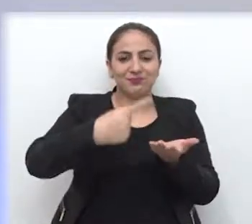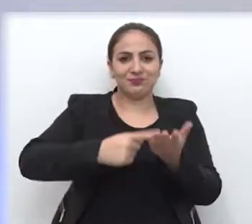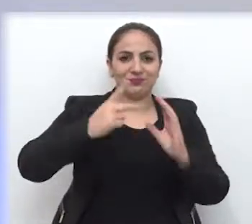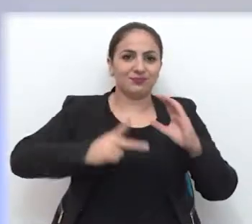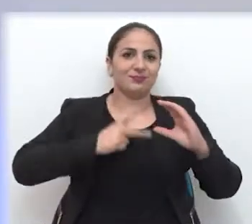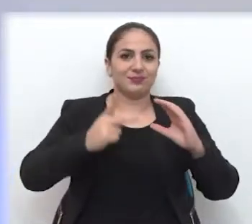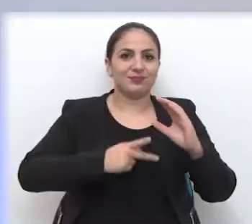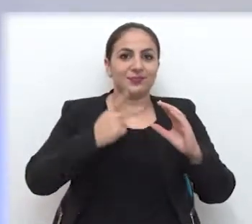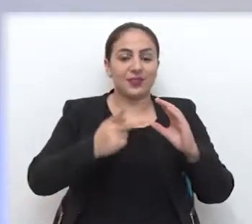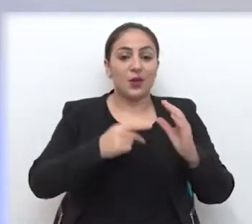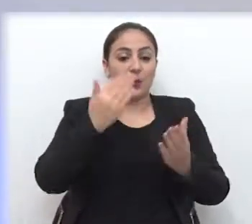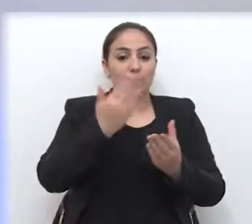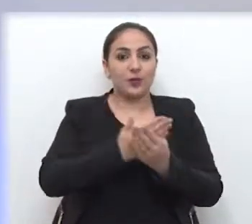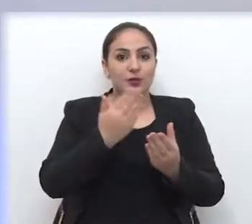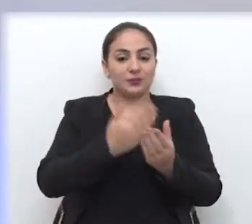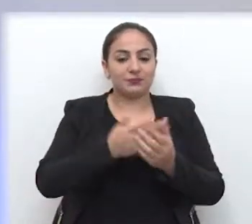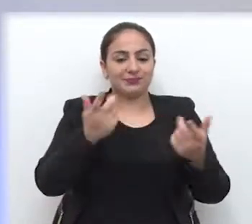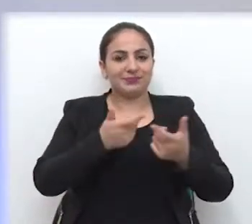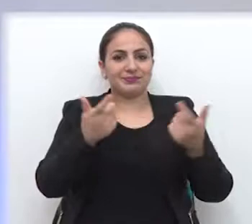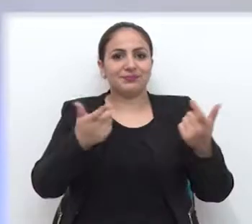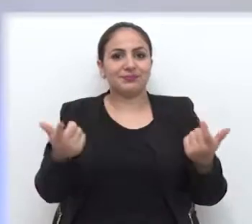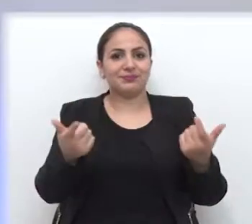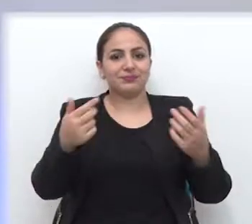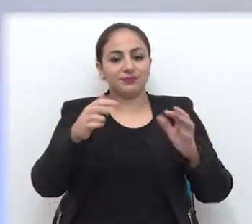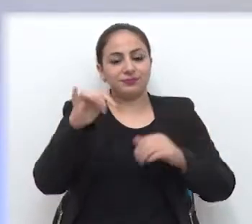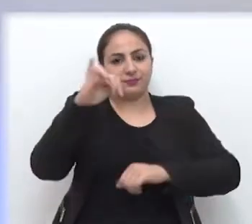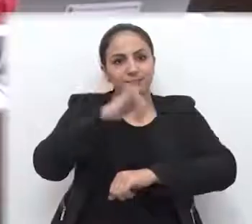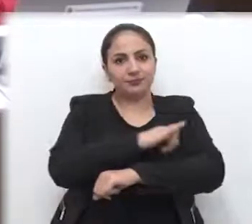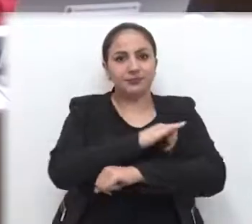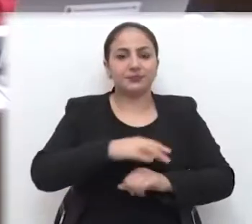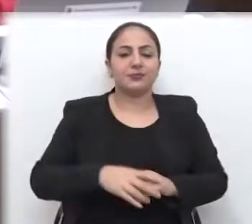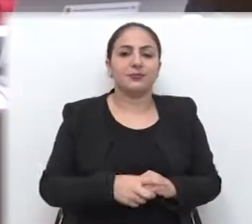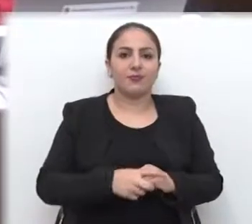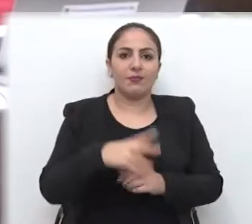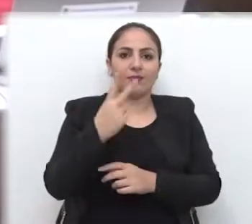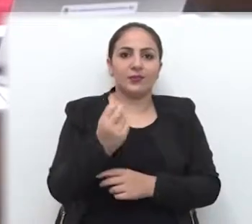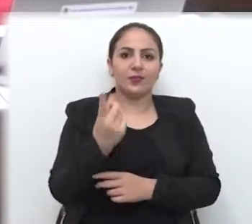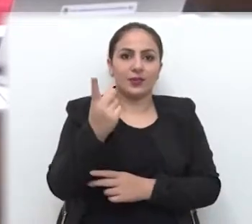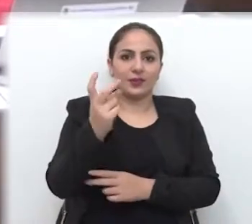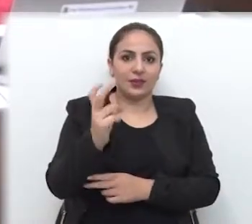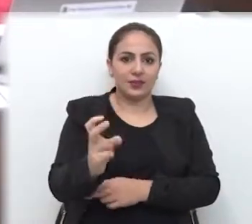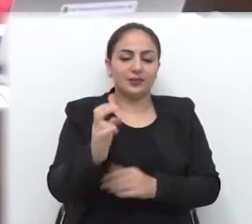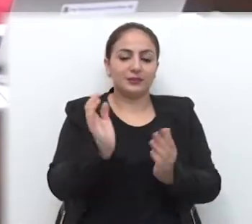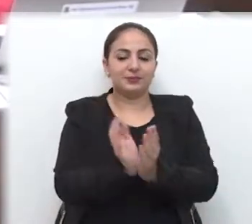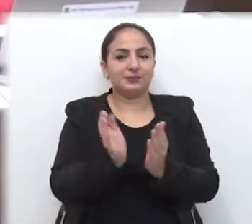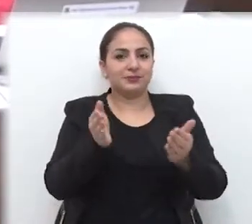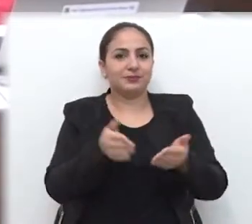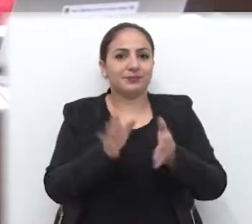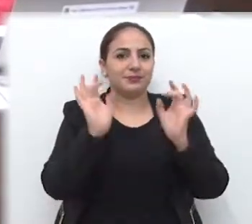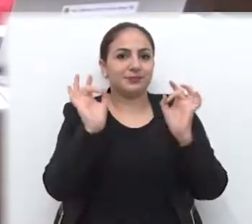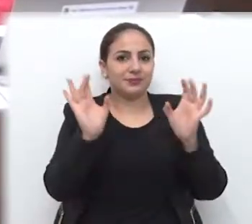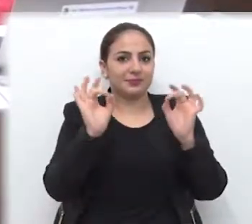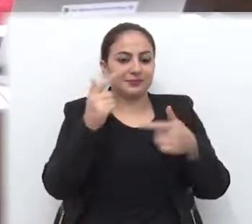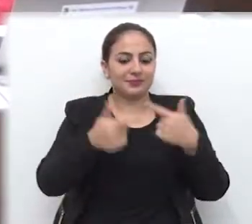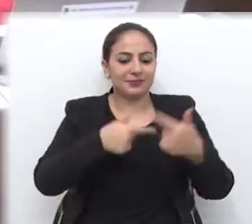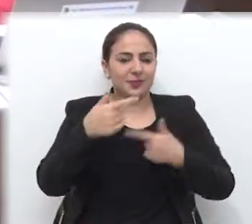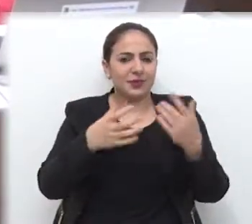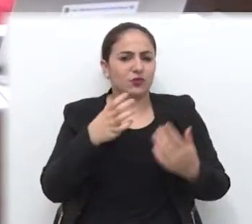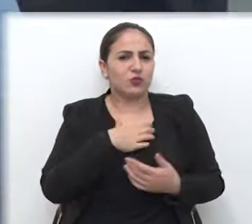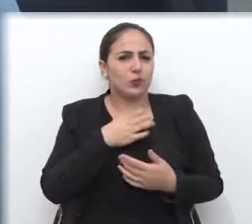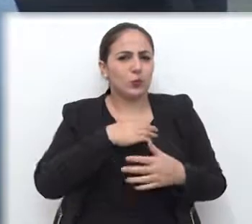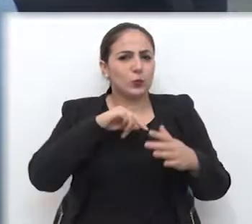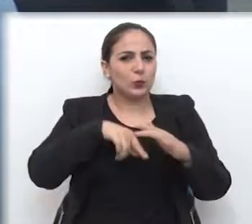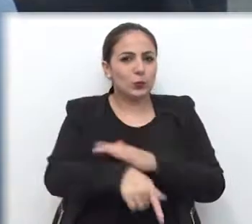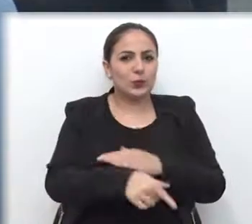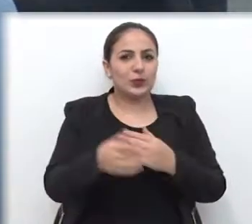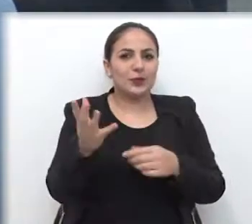Legislativo com o processo de ampliação do aeroporto. Desde 2015, uma comissão especial trabalha de forma